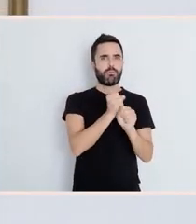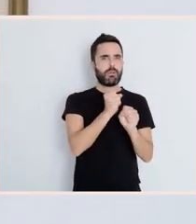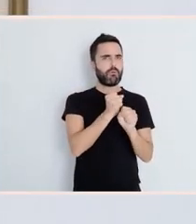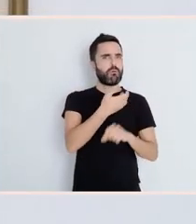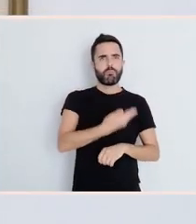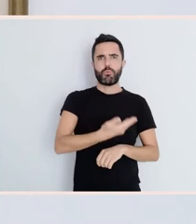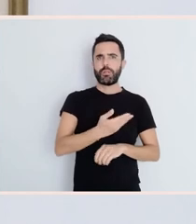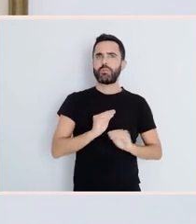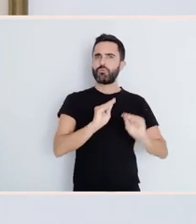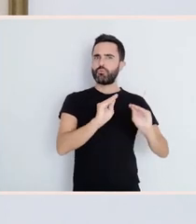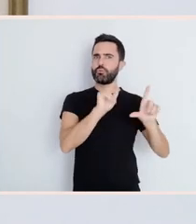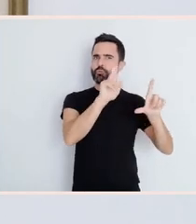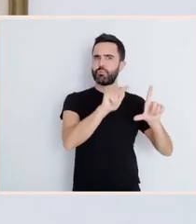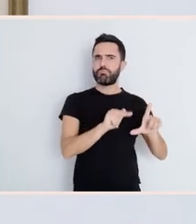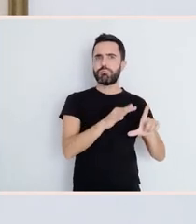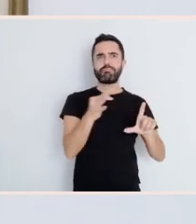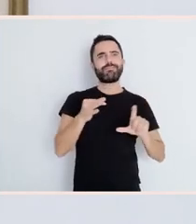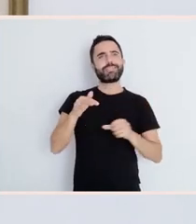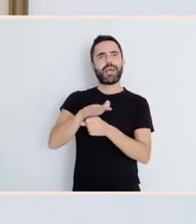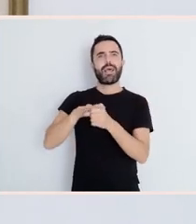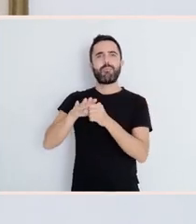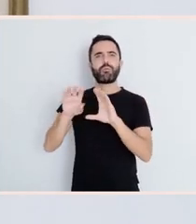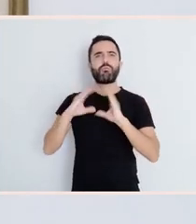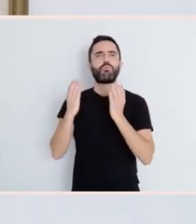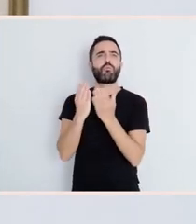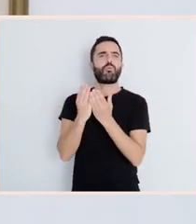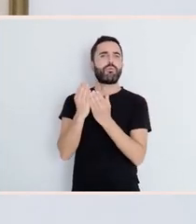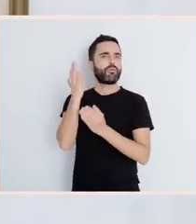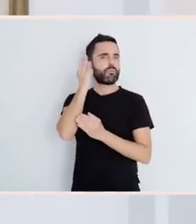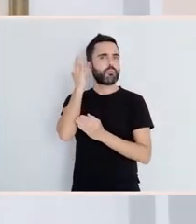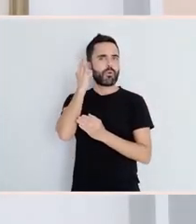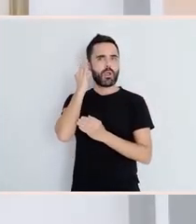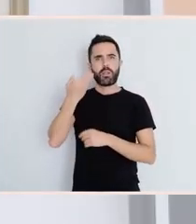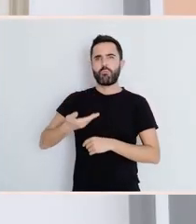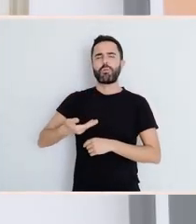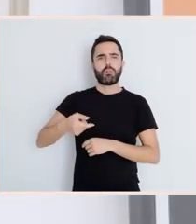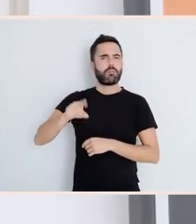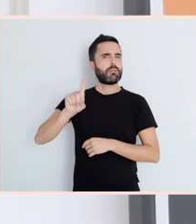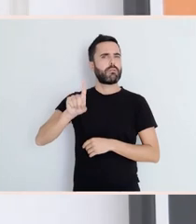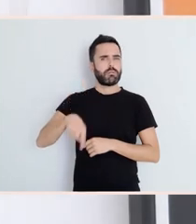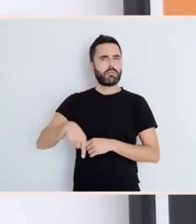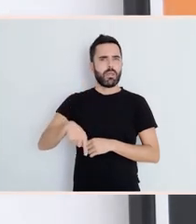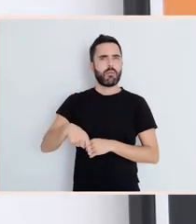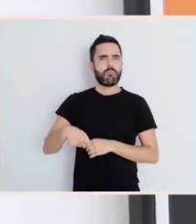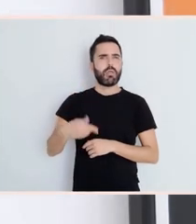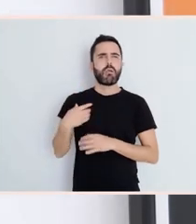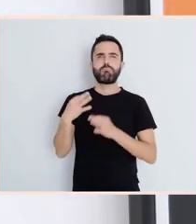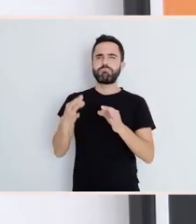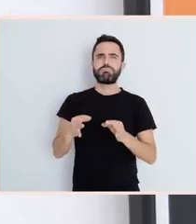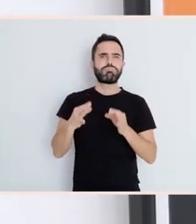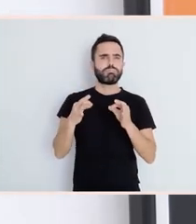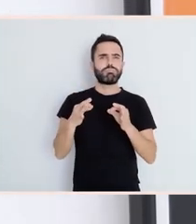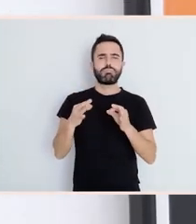do traballo, un tema moi presente na súa obra, e o mundo da muller, o universo feminino. Tamén vai ser unha das